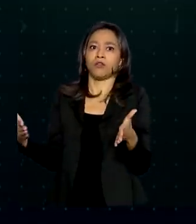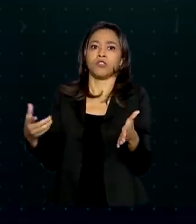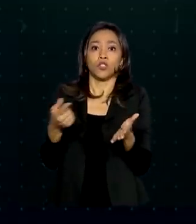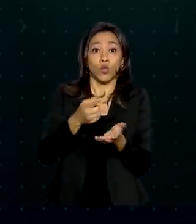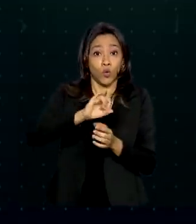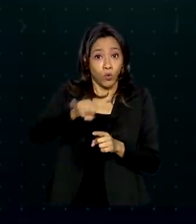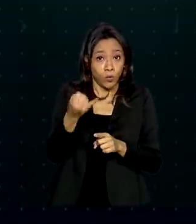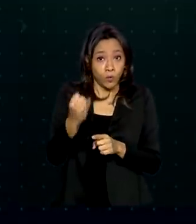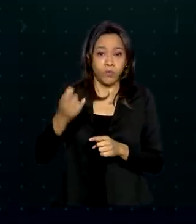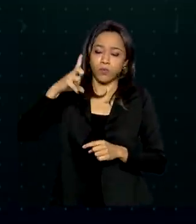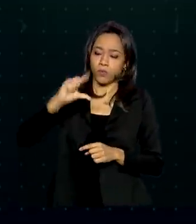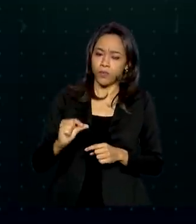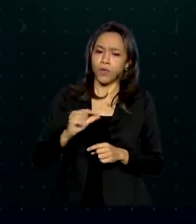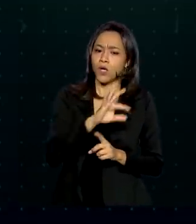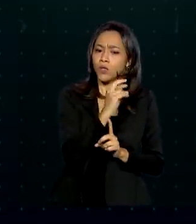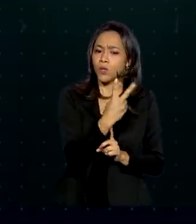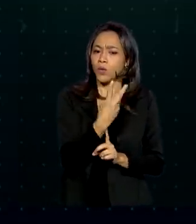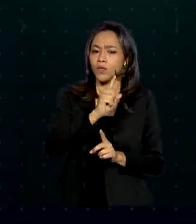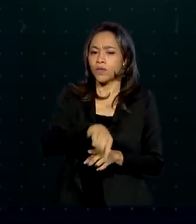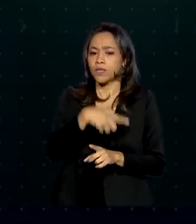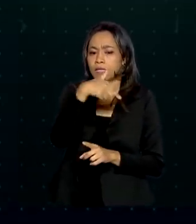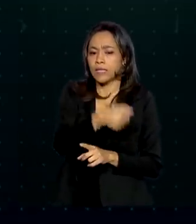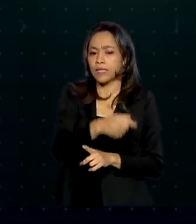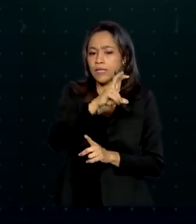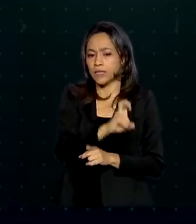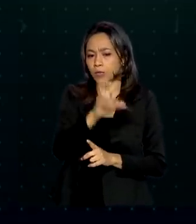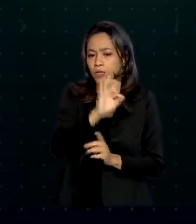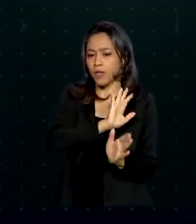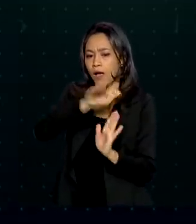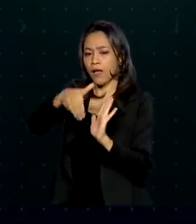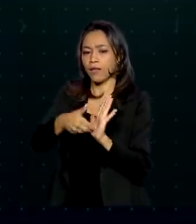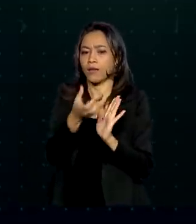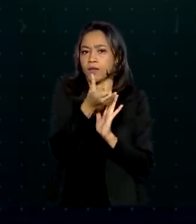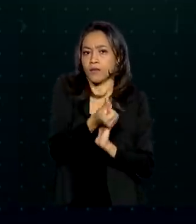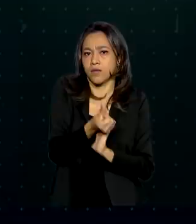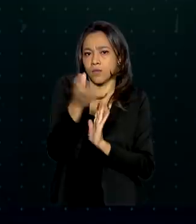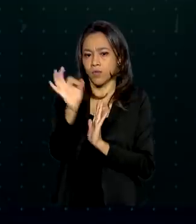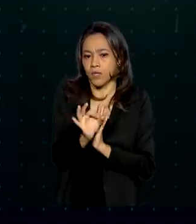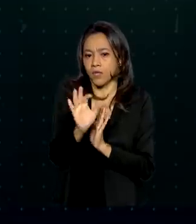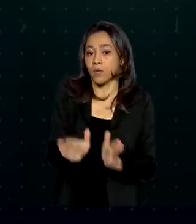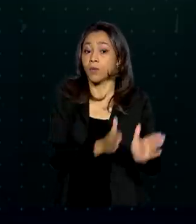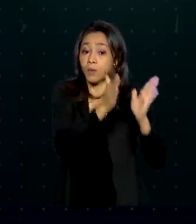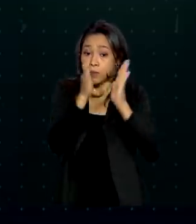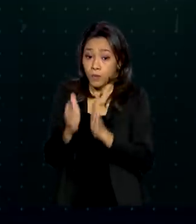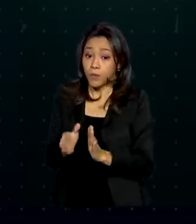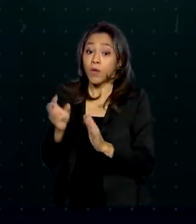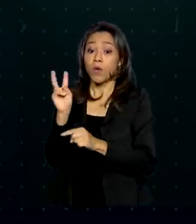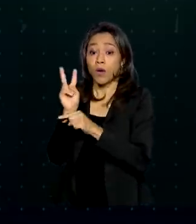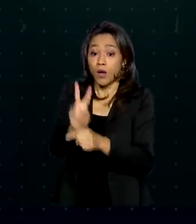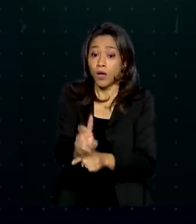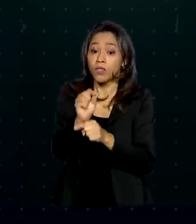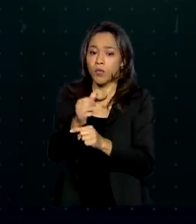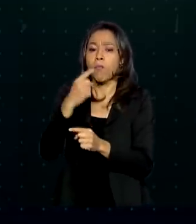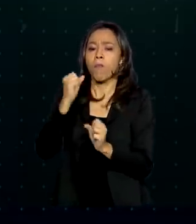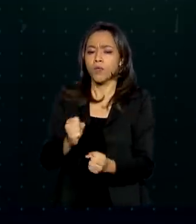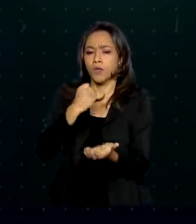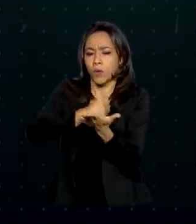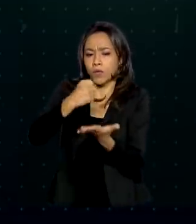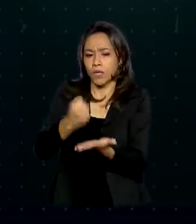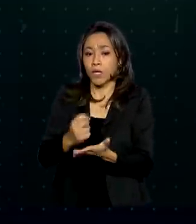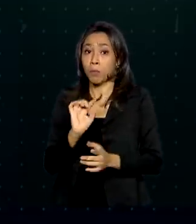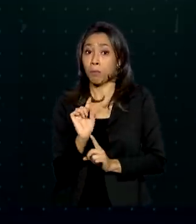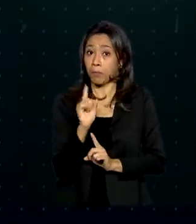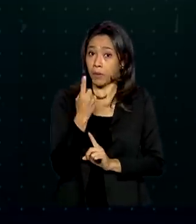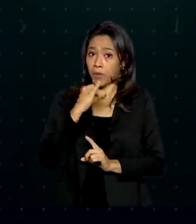são reduzidos e vão de 2,75% a 6%. Os financiamentos podem ser contratados de 1º de